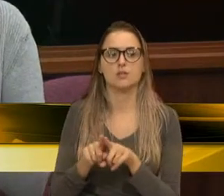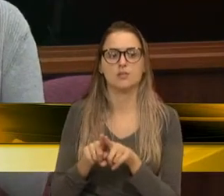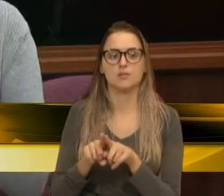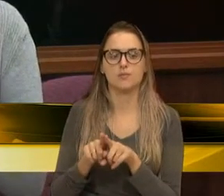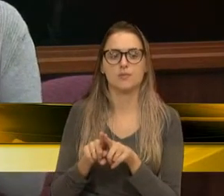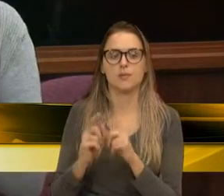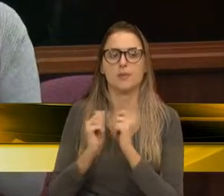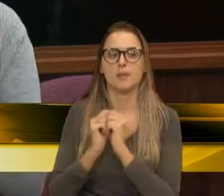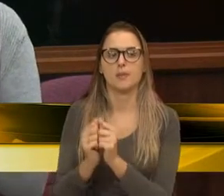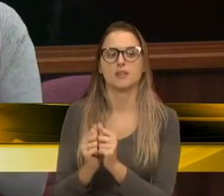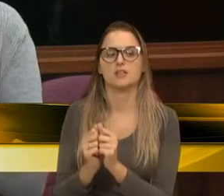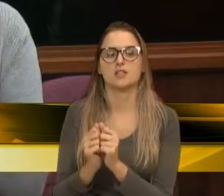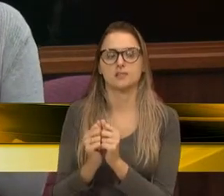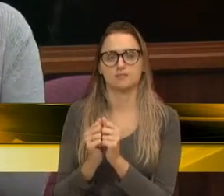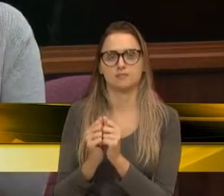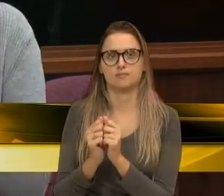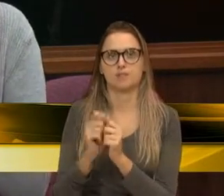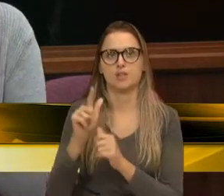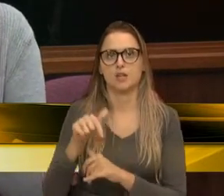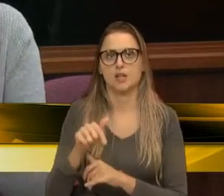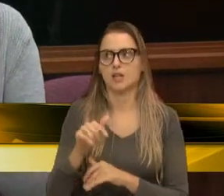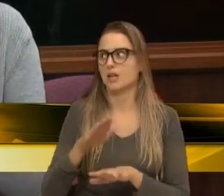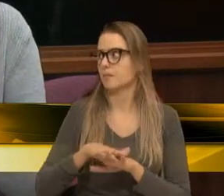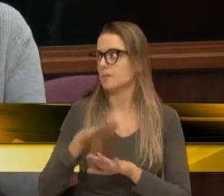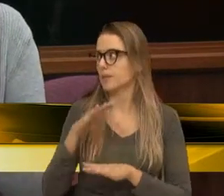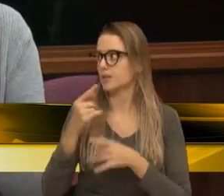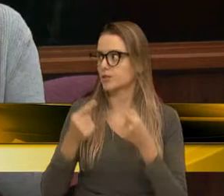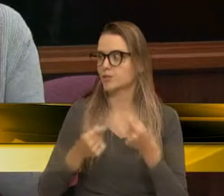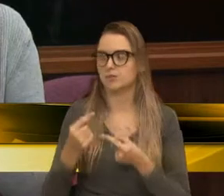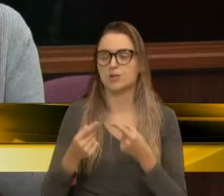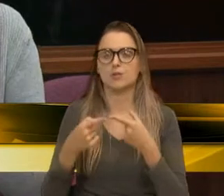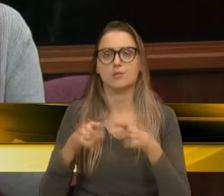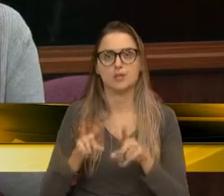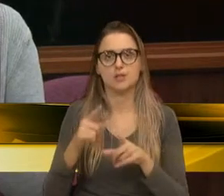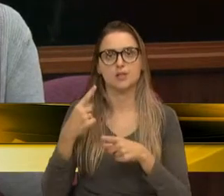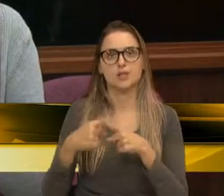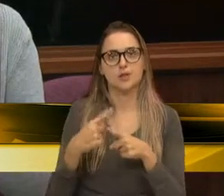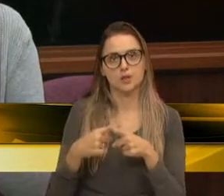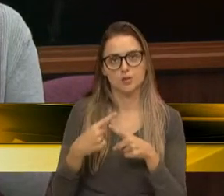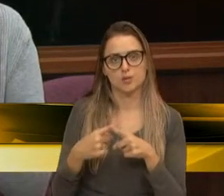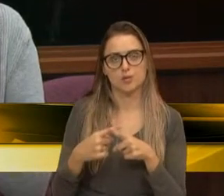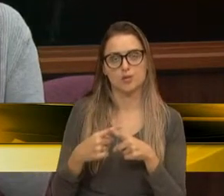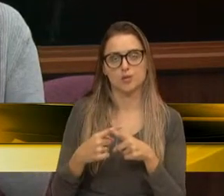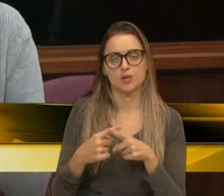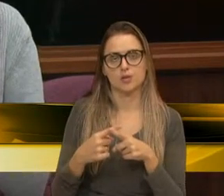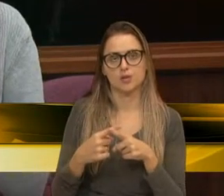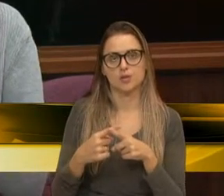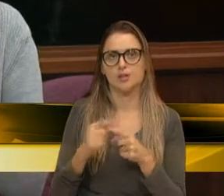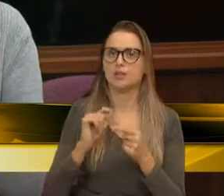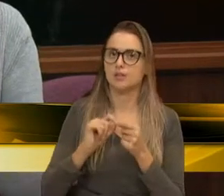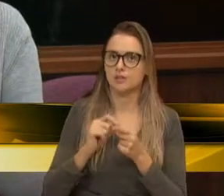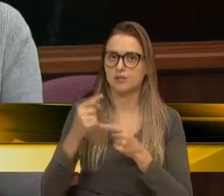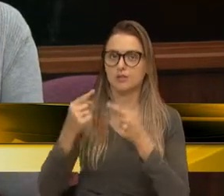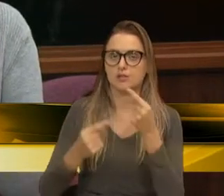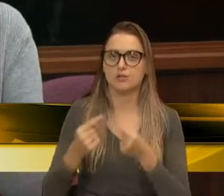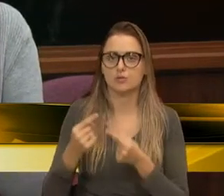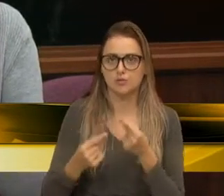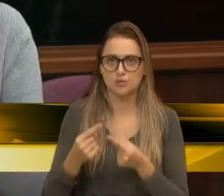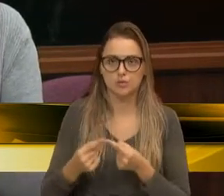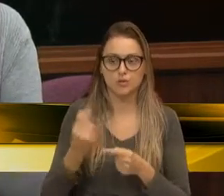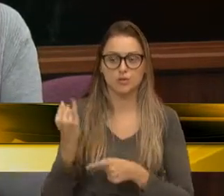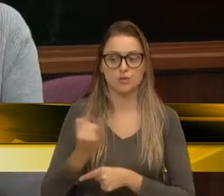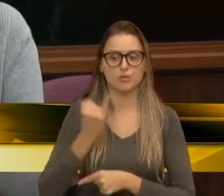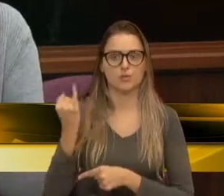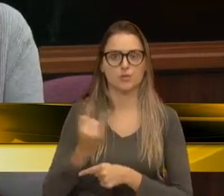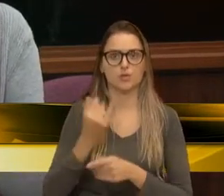instituições de ensino superior. Então, ele acaba sendo mais amplo, mas é no sentido de fazer debates importantes para a